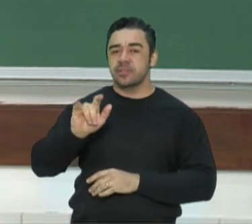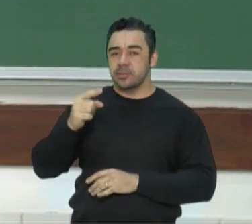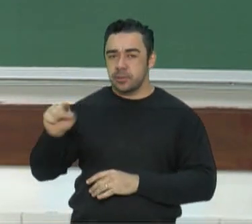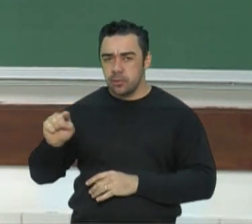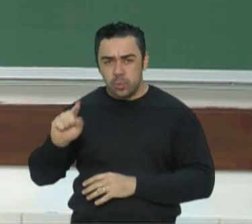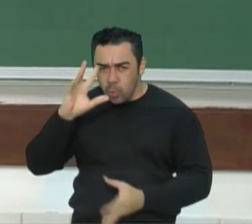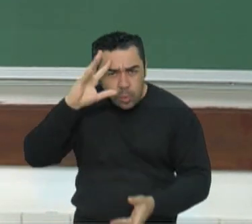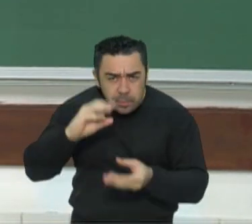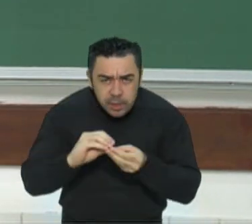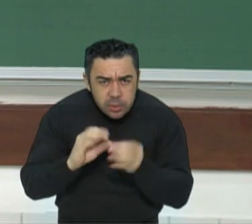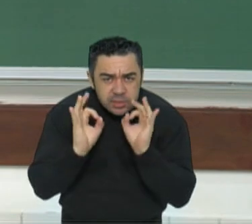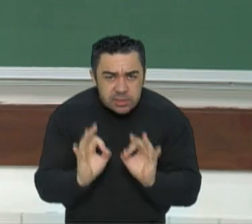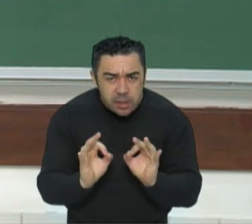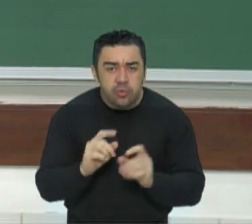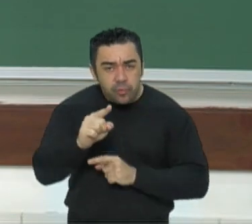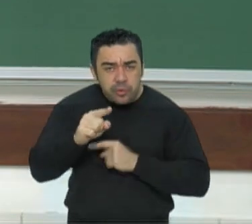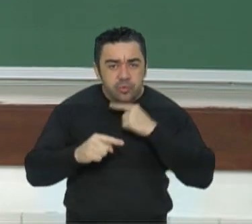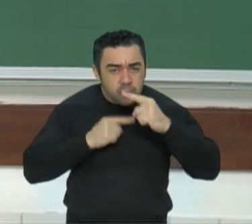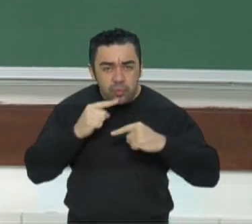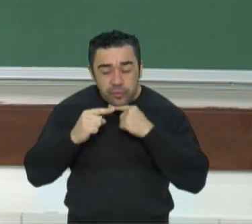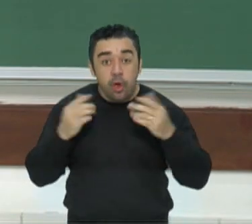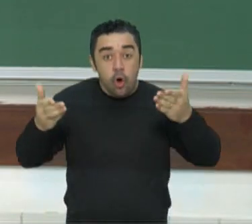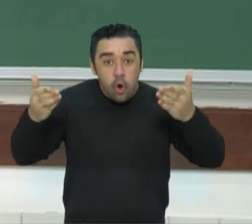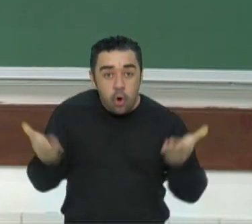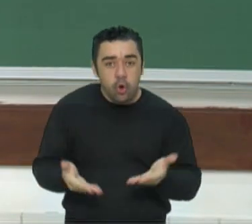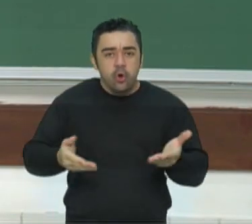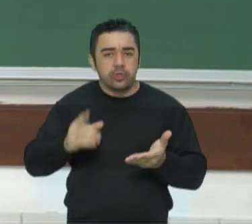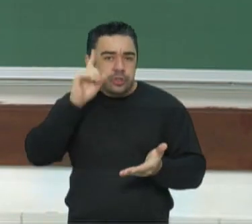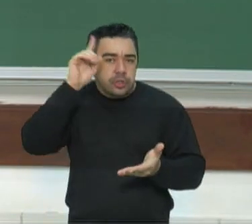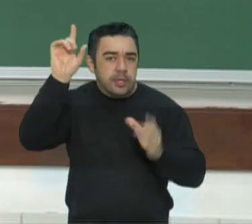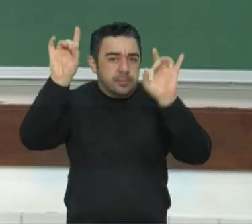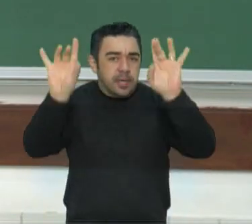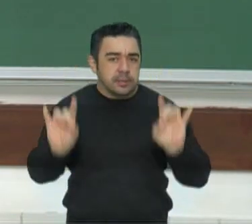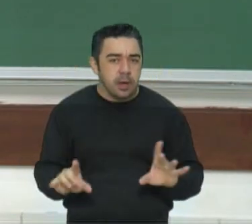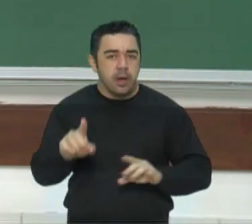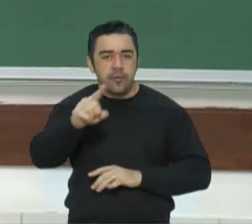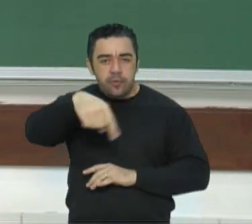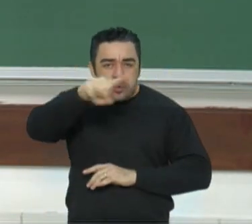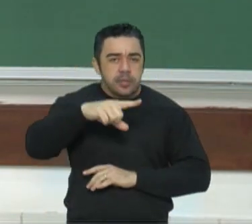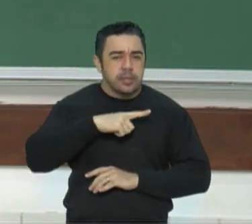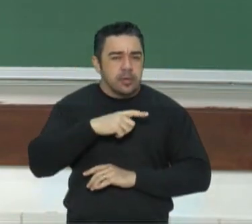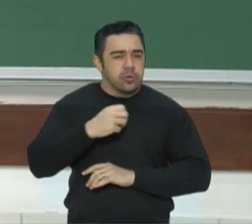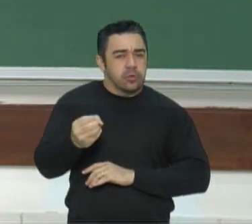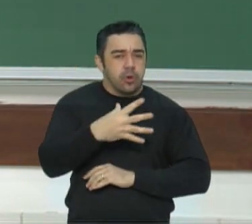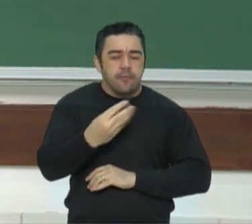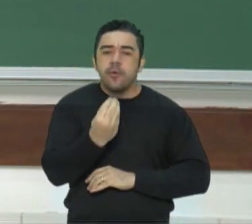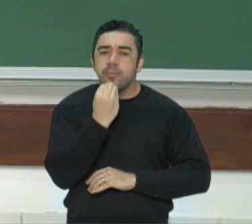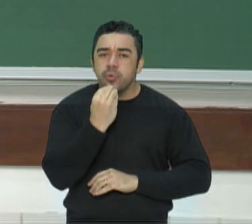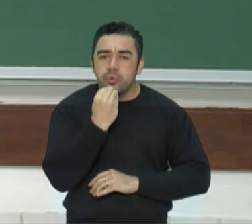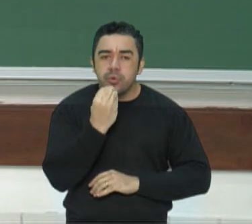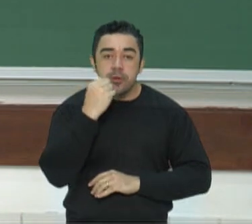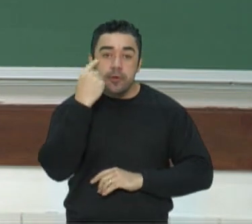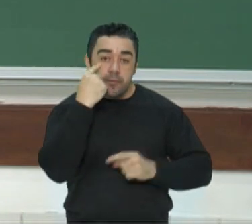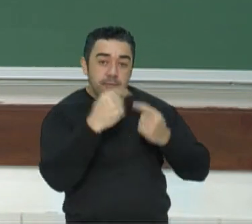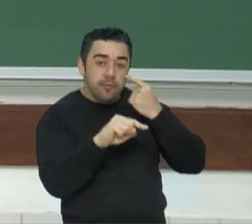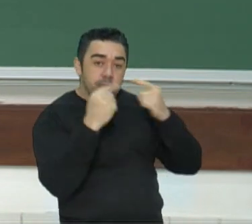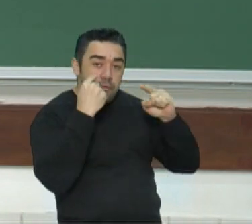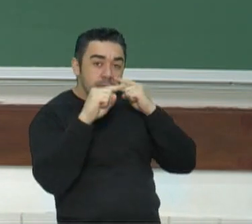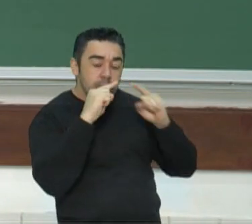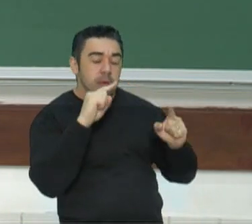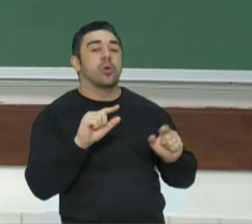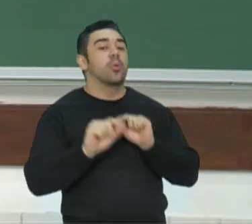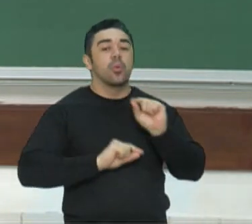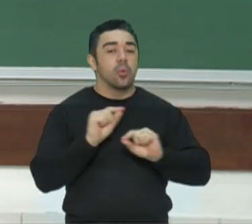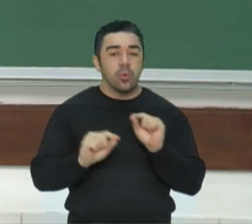direito o assunto? Ficou algo em dúvida? Hoje você começa a ter uma nova chance de rever os conteúdos,